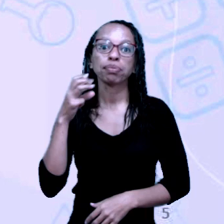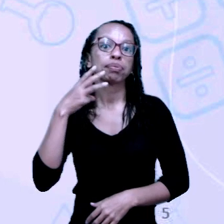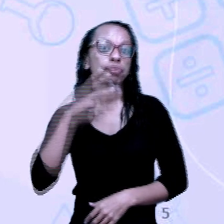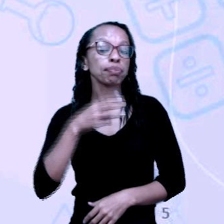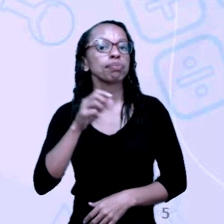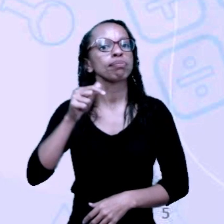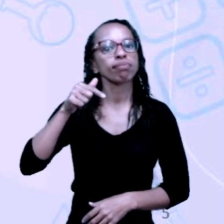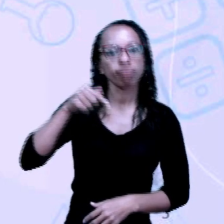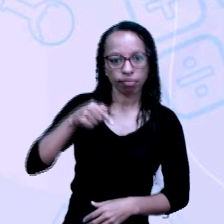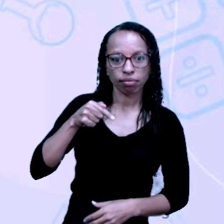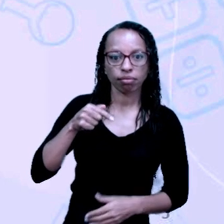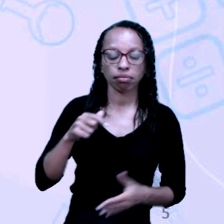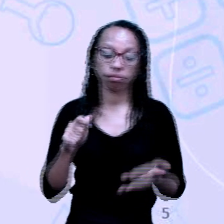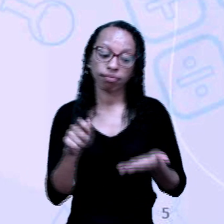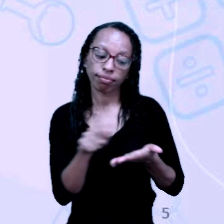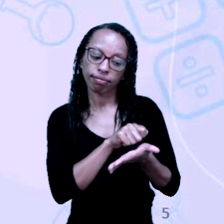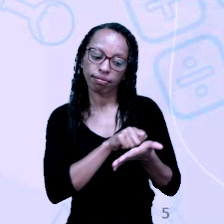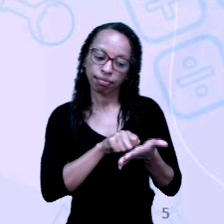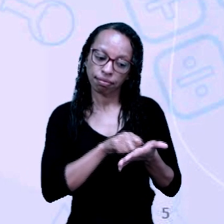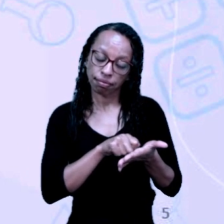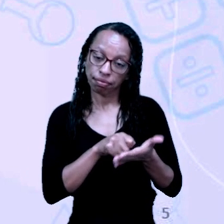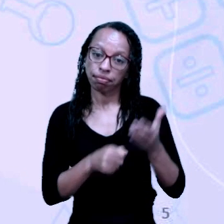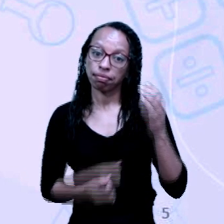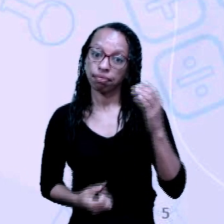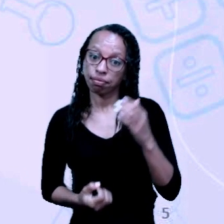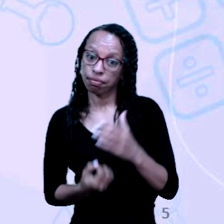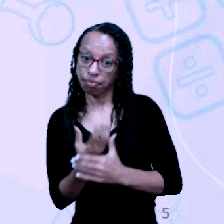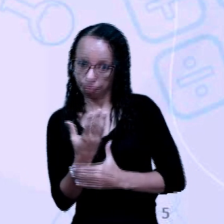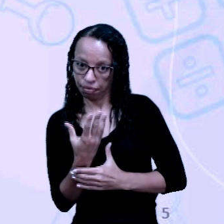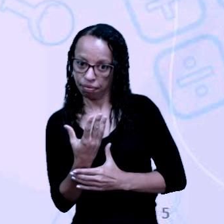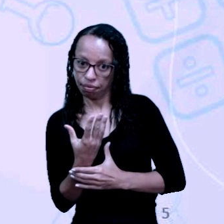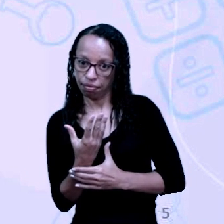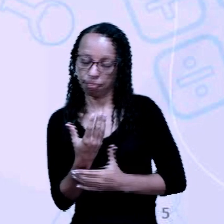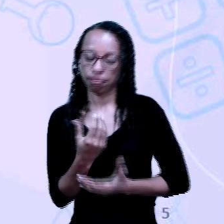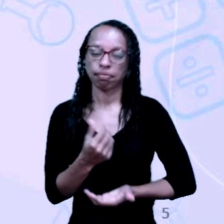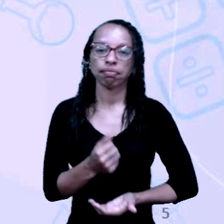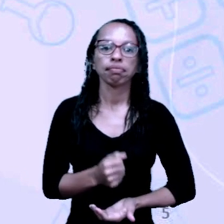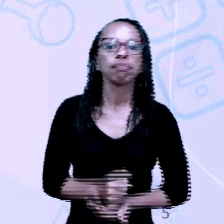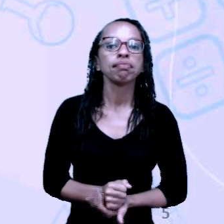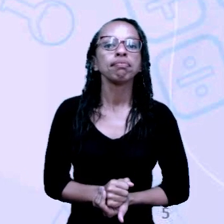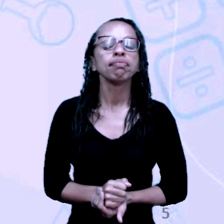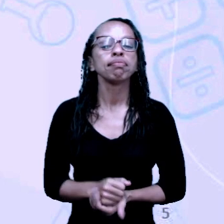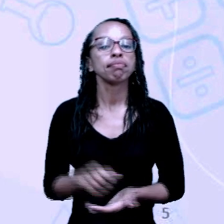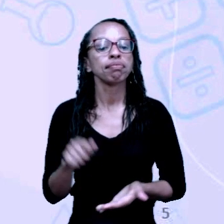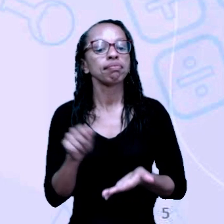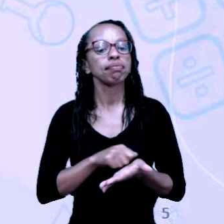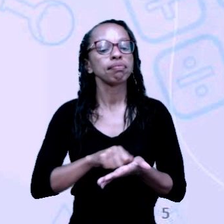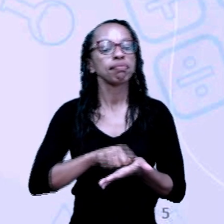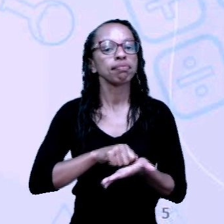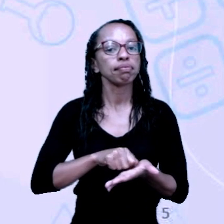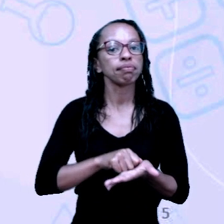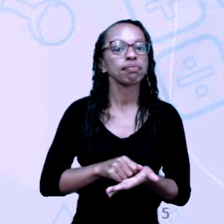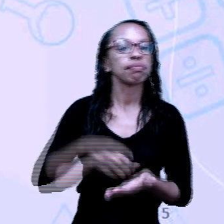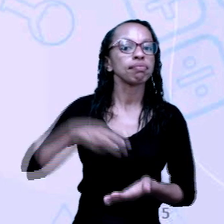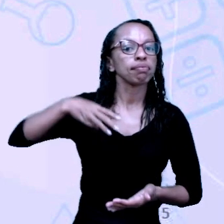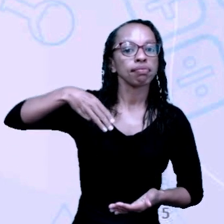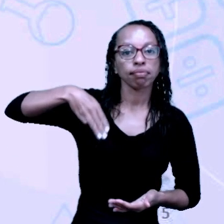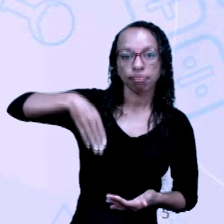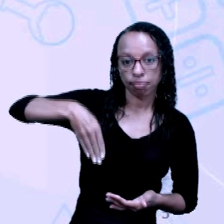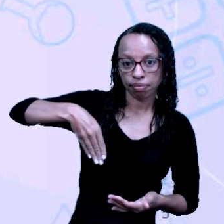Foi escrita e foi produzida, desenhada, criada, pelo escritor Manuel José de Araújo.